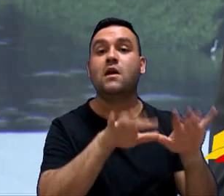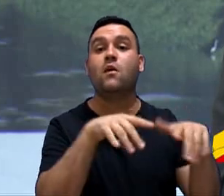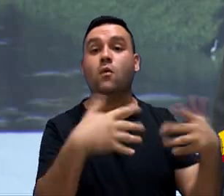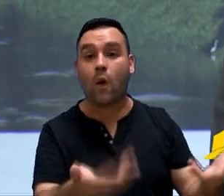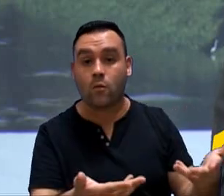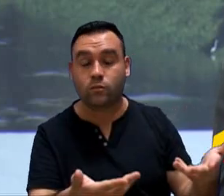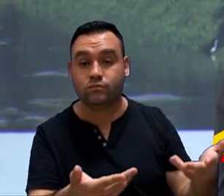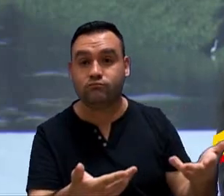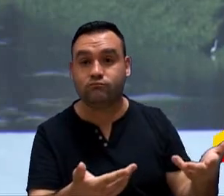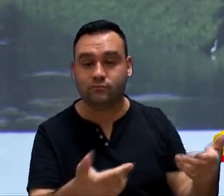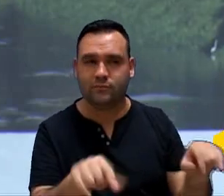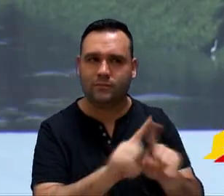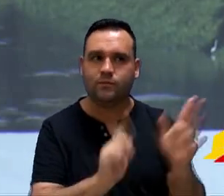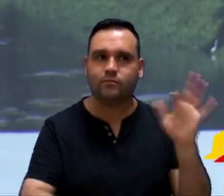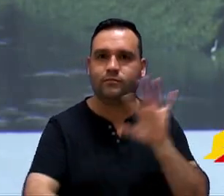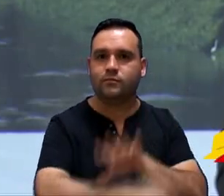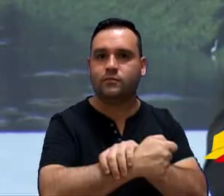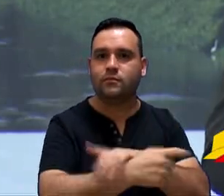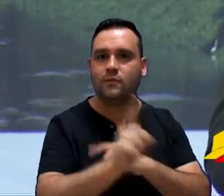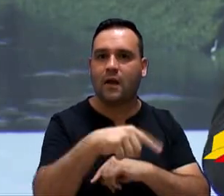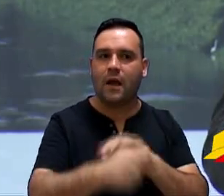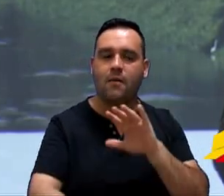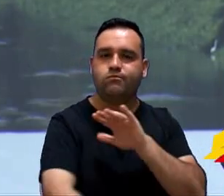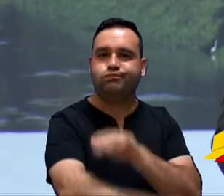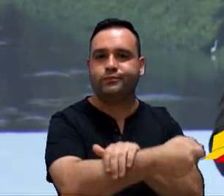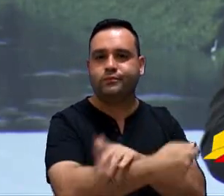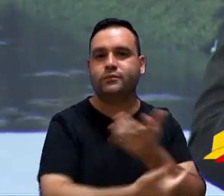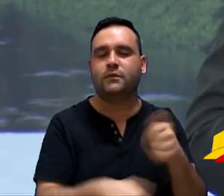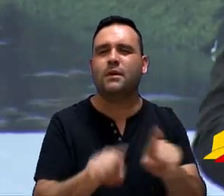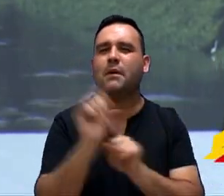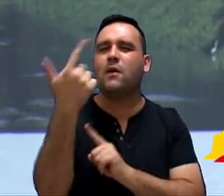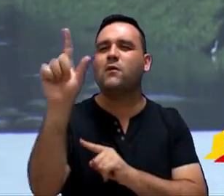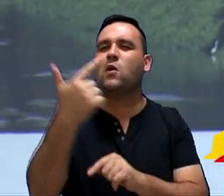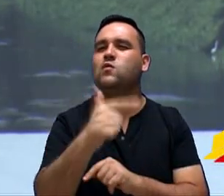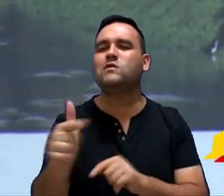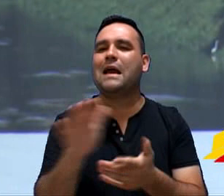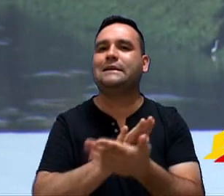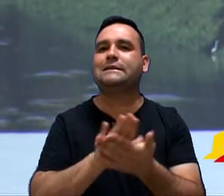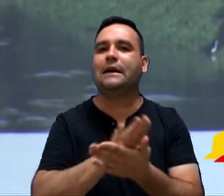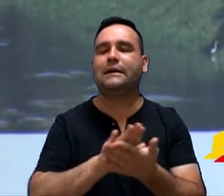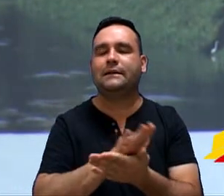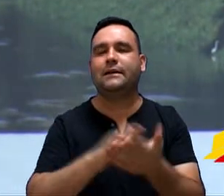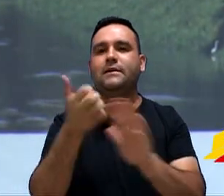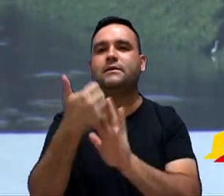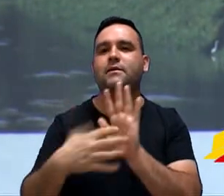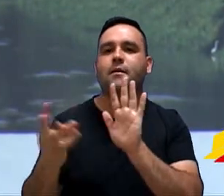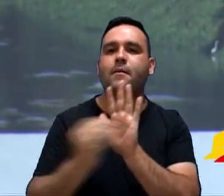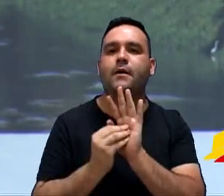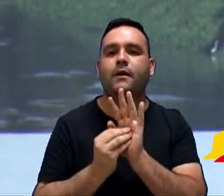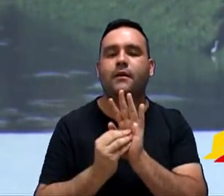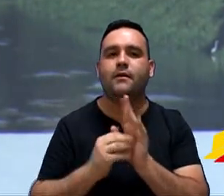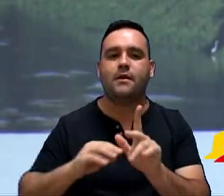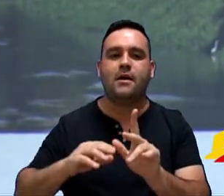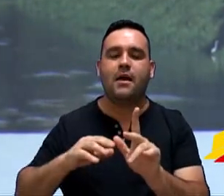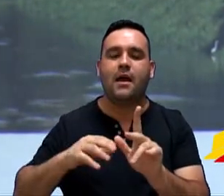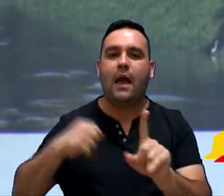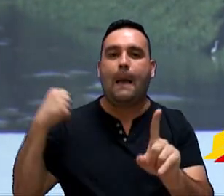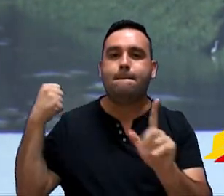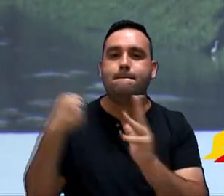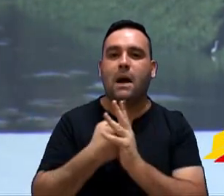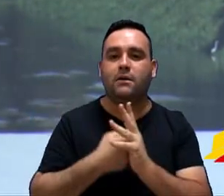de investimento? Ah, outra coisa que eu estranhei, não tem nenhum tipo de impacto